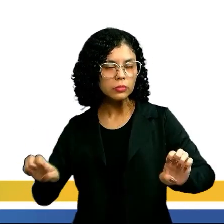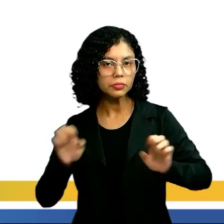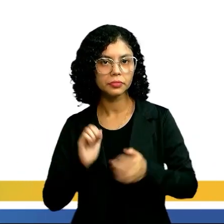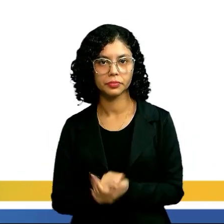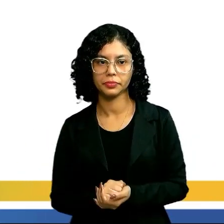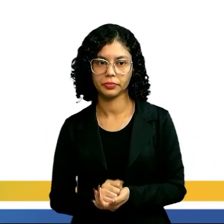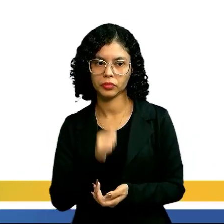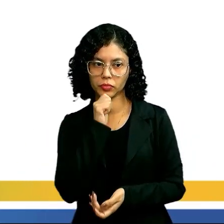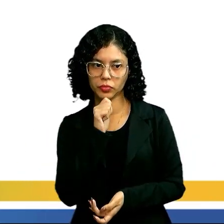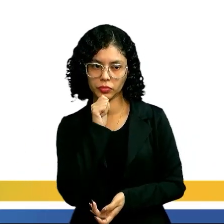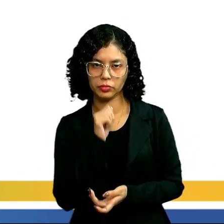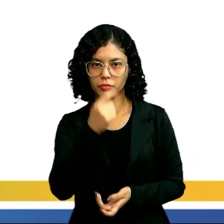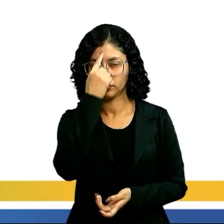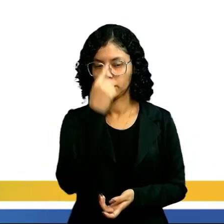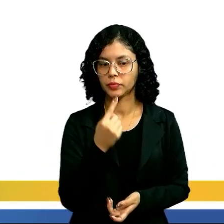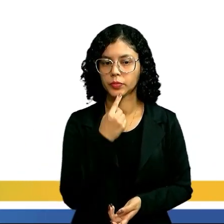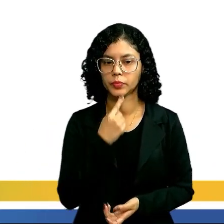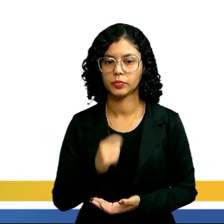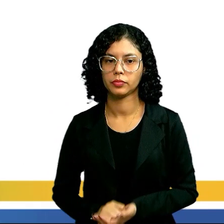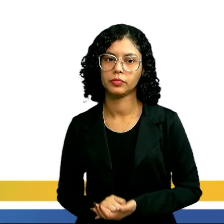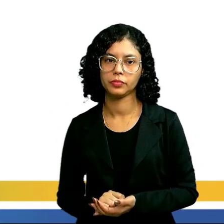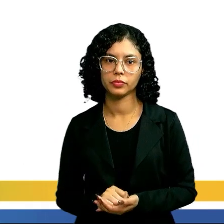mostradas nessa figura.